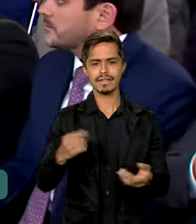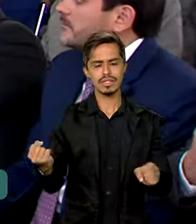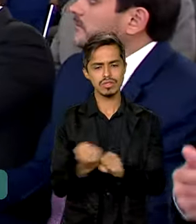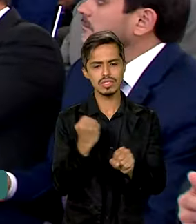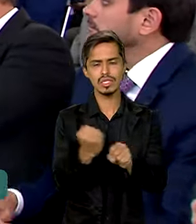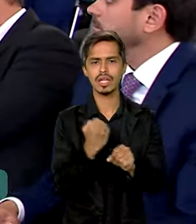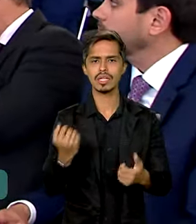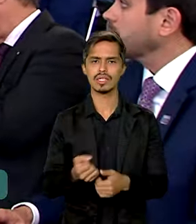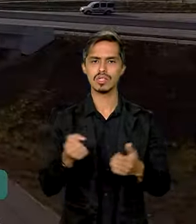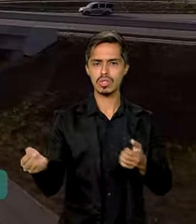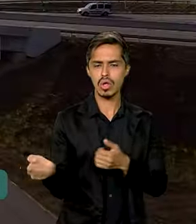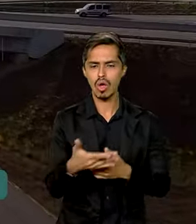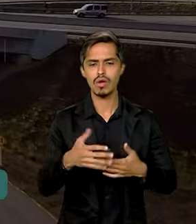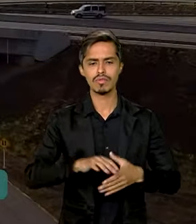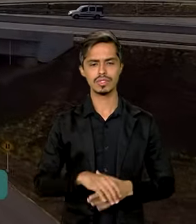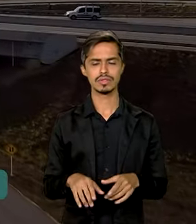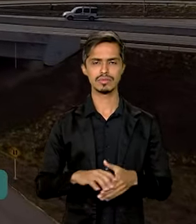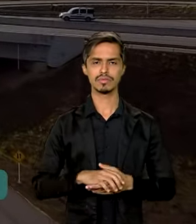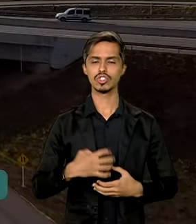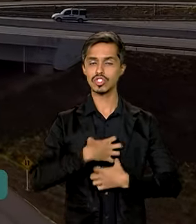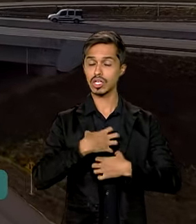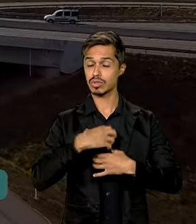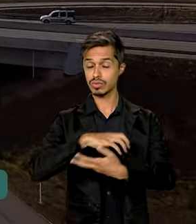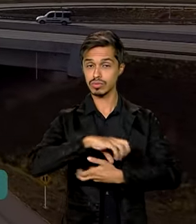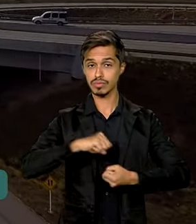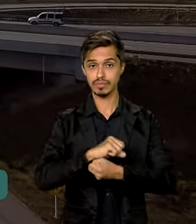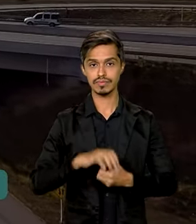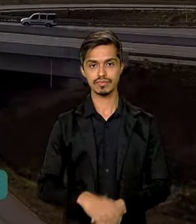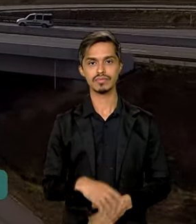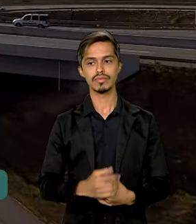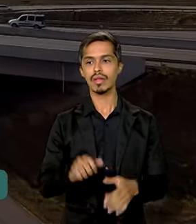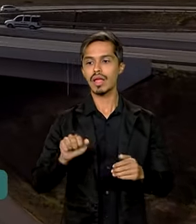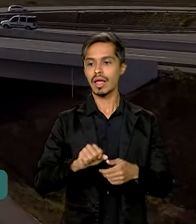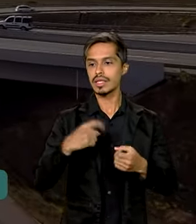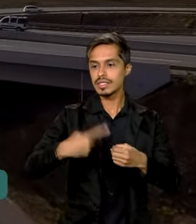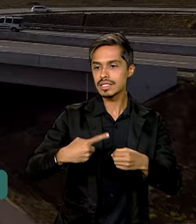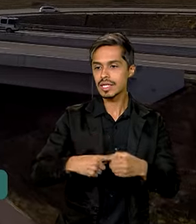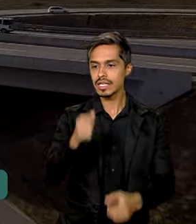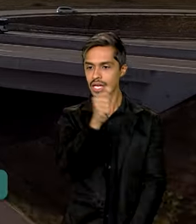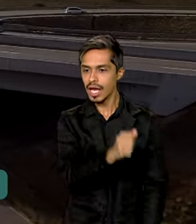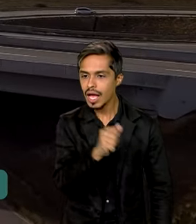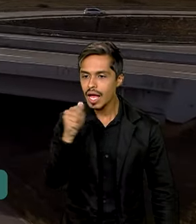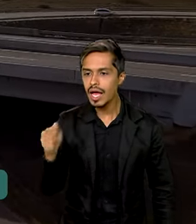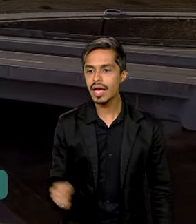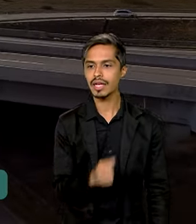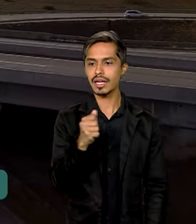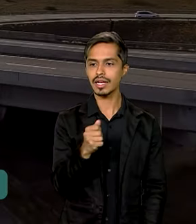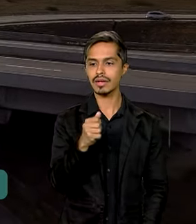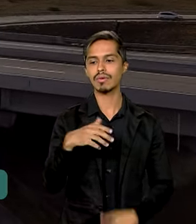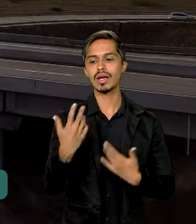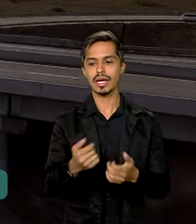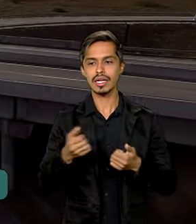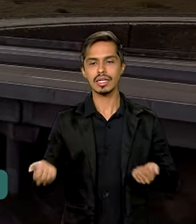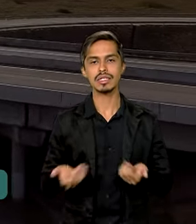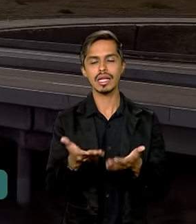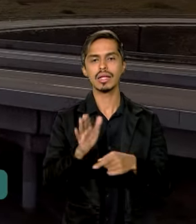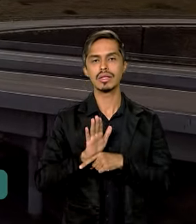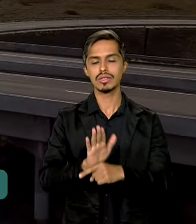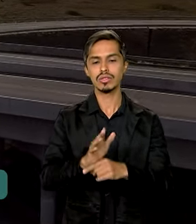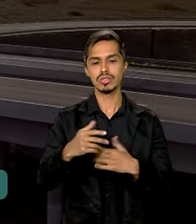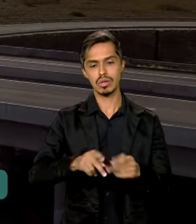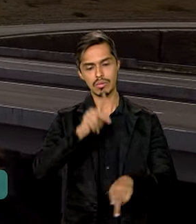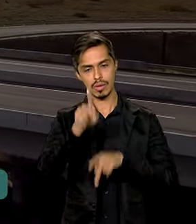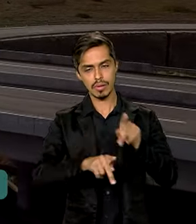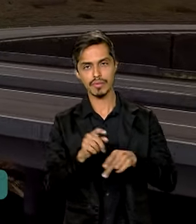forma sustentável. E o projeto de macro-drenagem em Araraquara vai trazer benefícios como esse para a população,